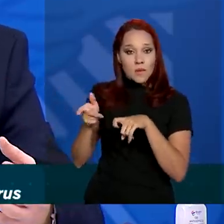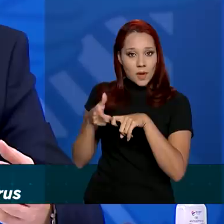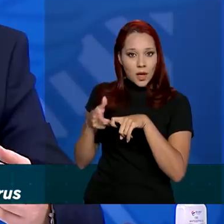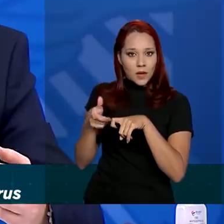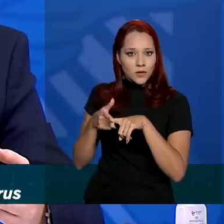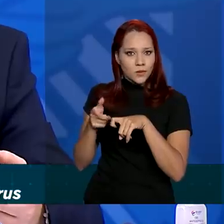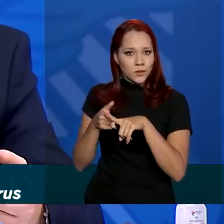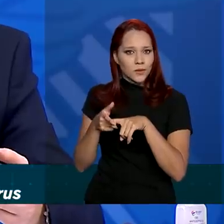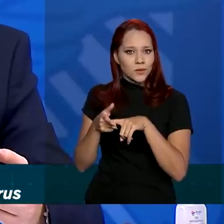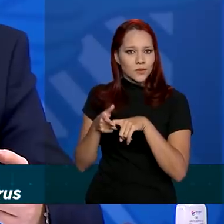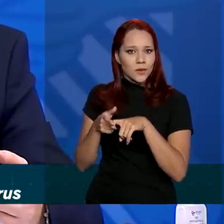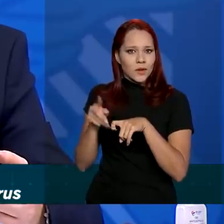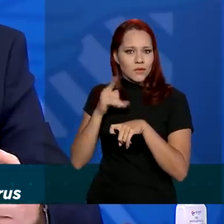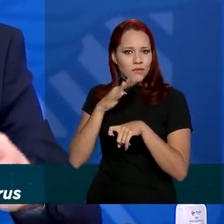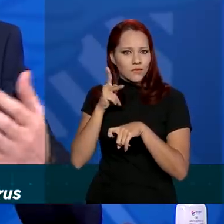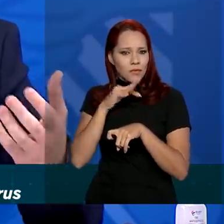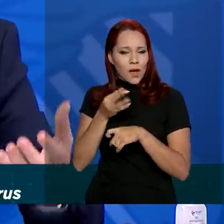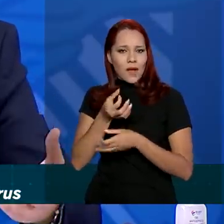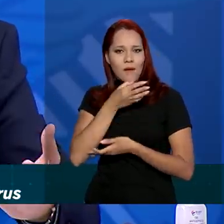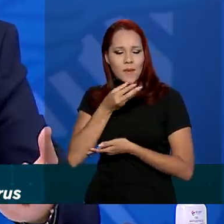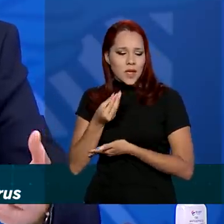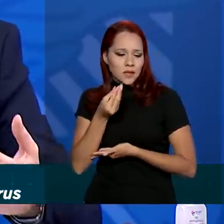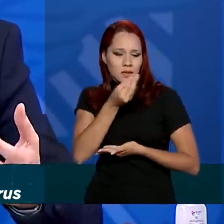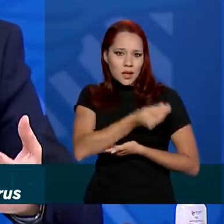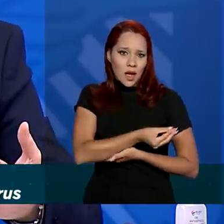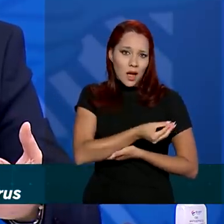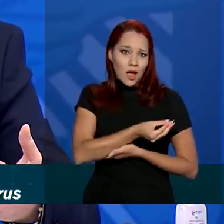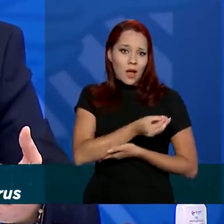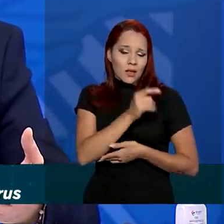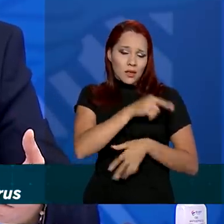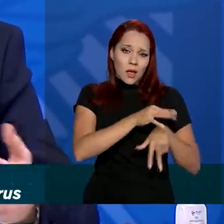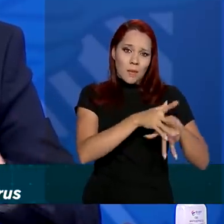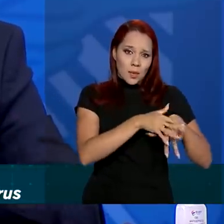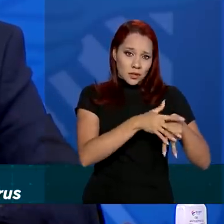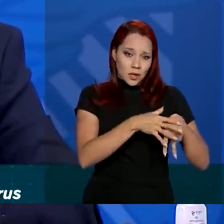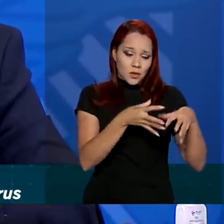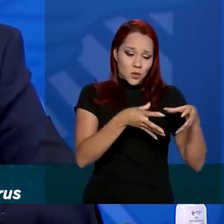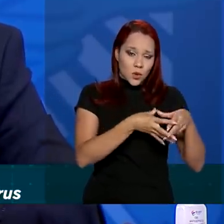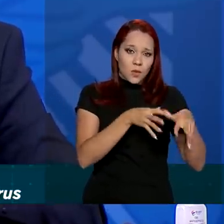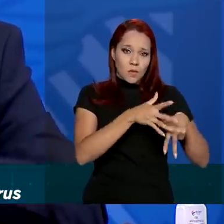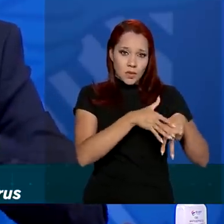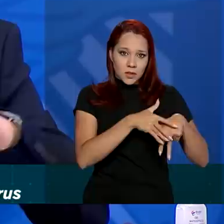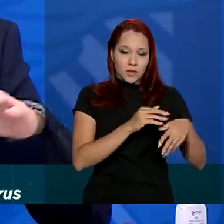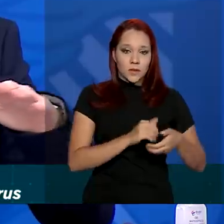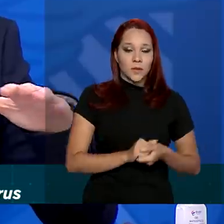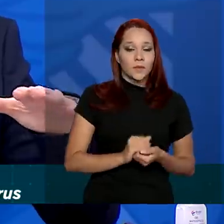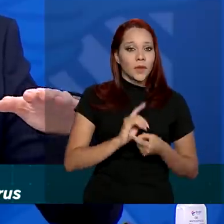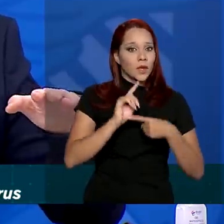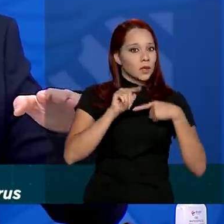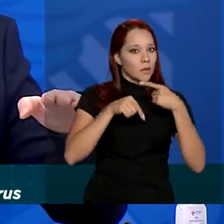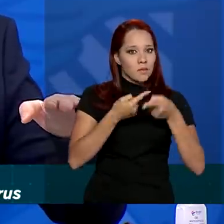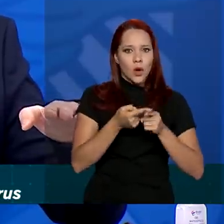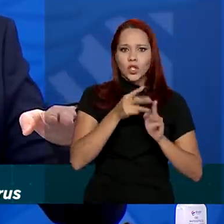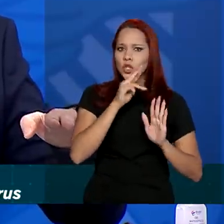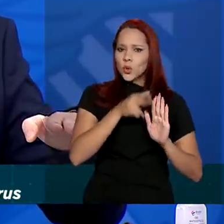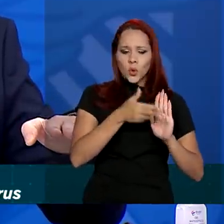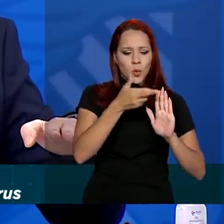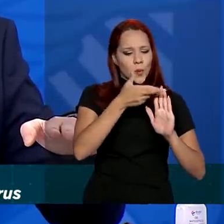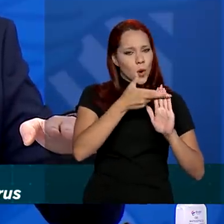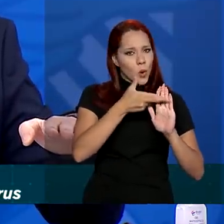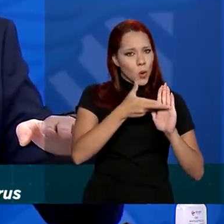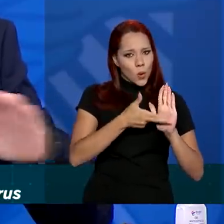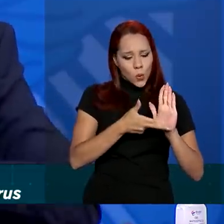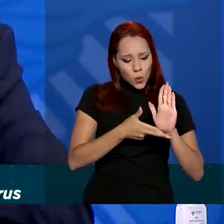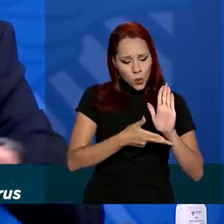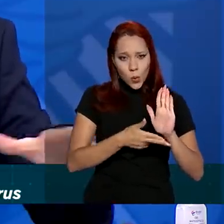aplicar esse medicamento ou placebo nesses pacientes. Depois de todo o protocolo clínico